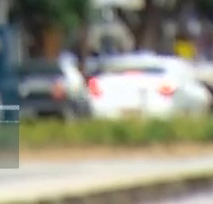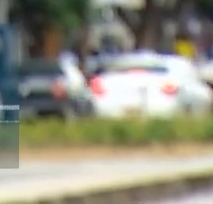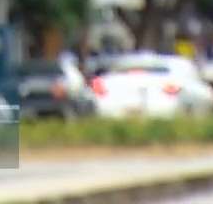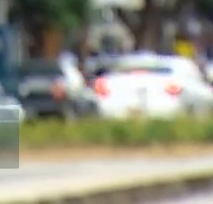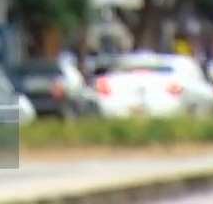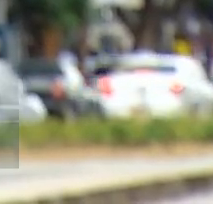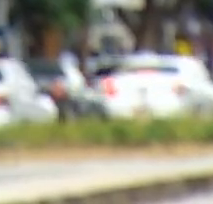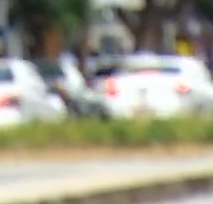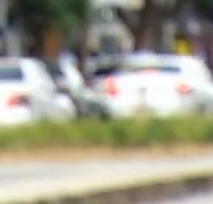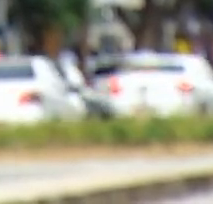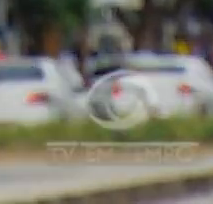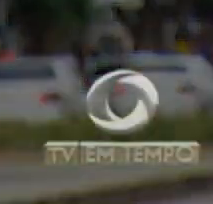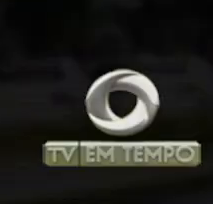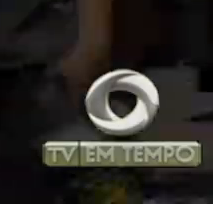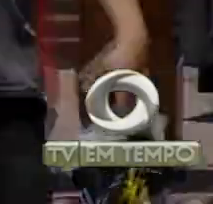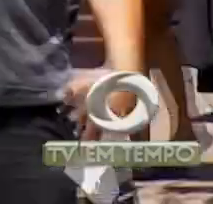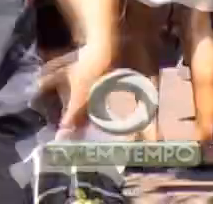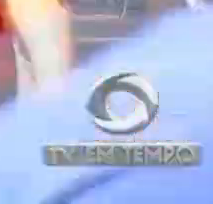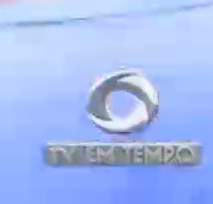repórter Bruno Fonseca.